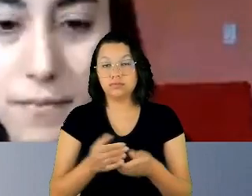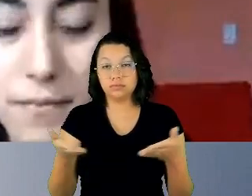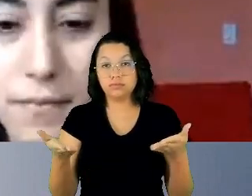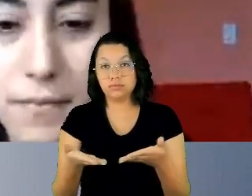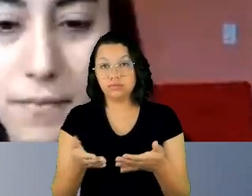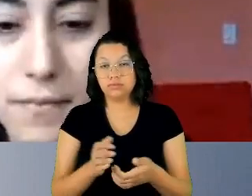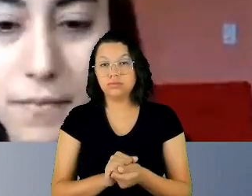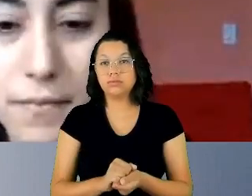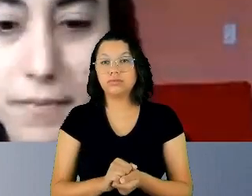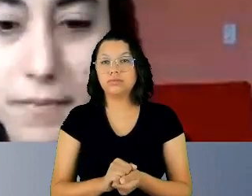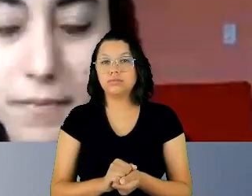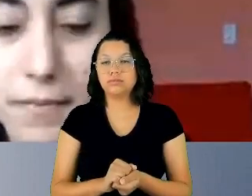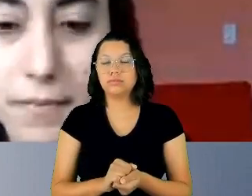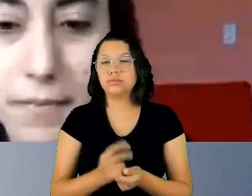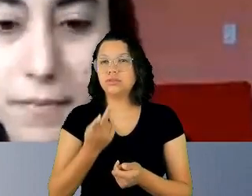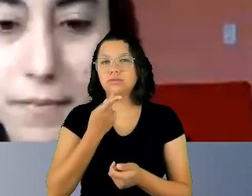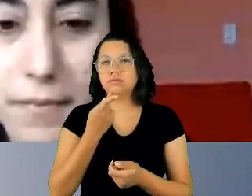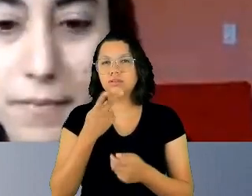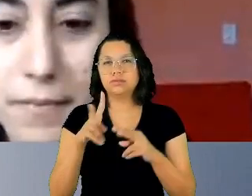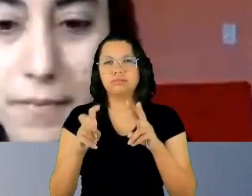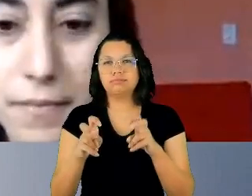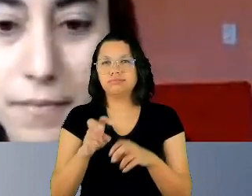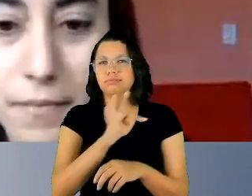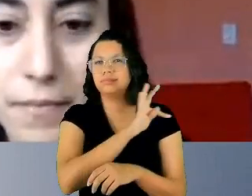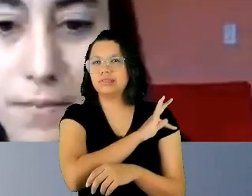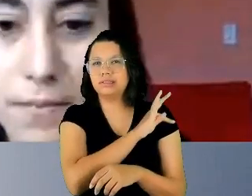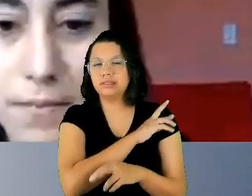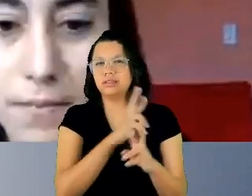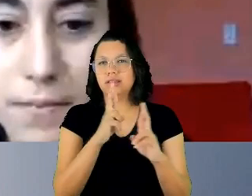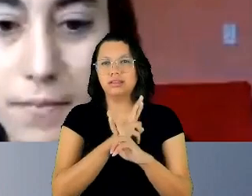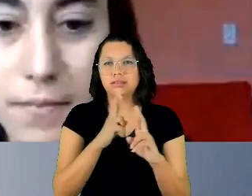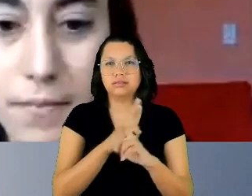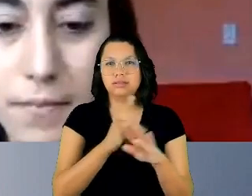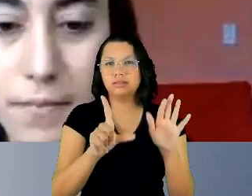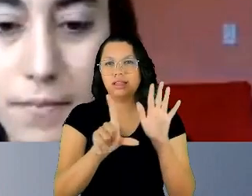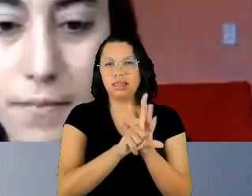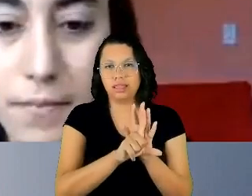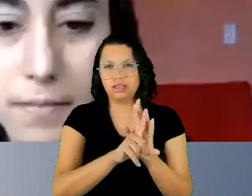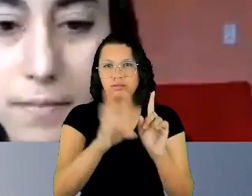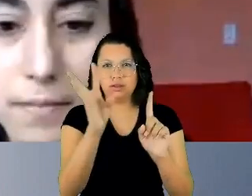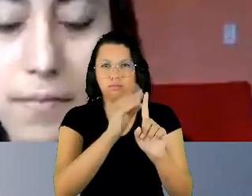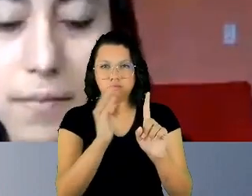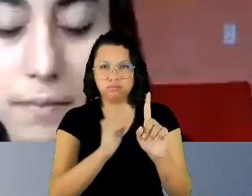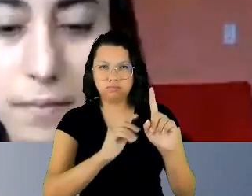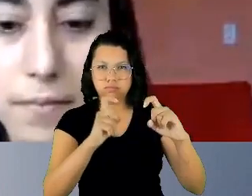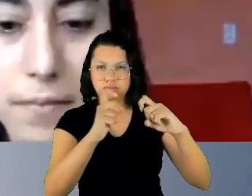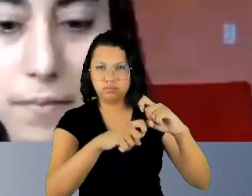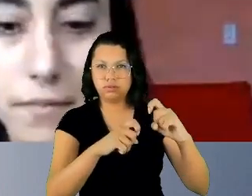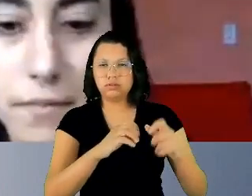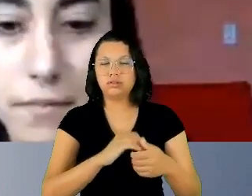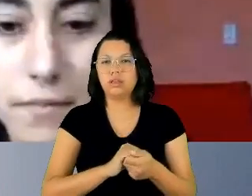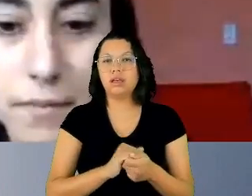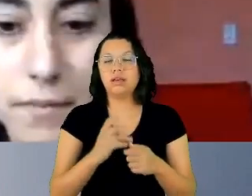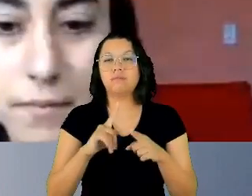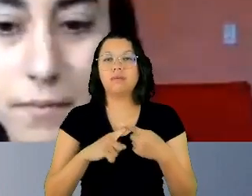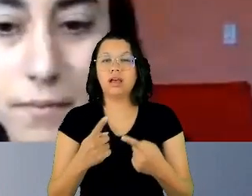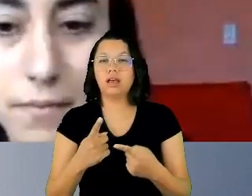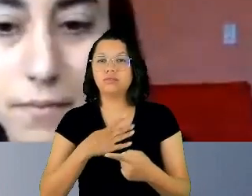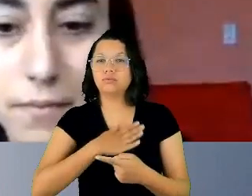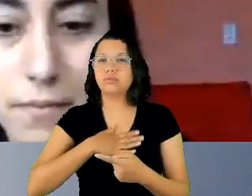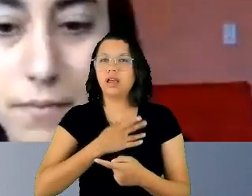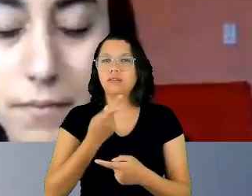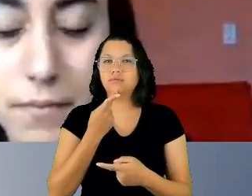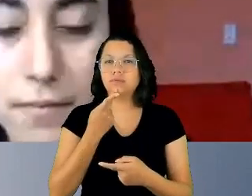e eu não vou abordar as questões técnicas que envolvem a lei de infortunação sexual, mas eu gostaria de destacar